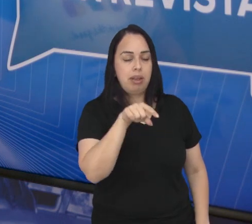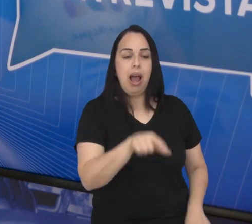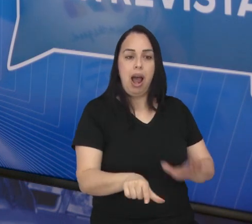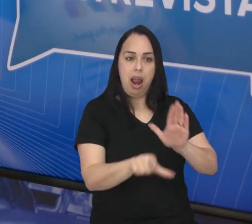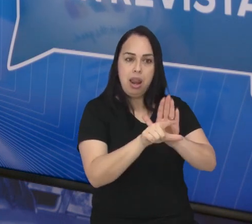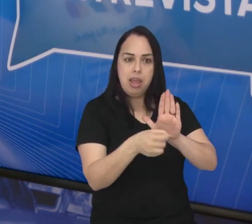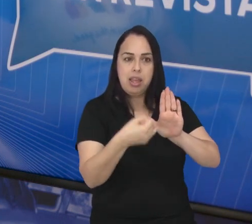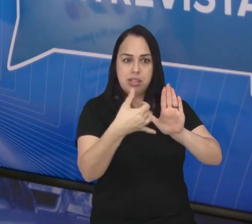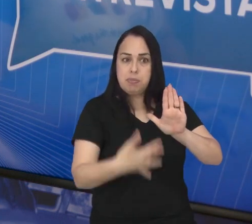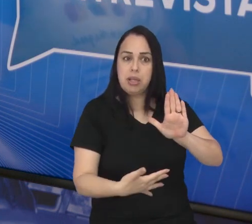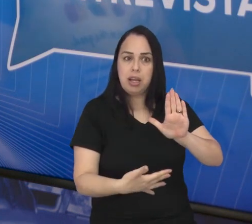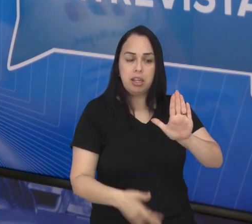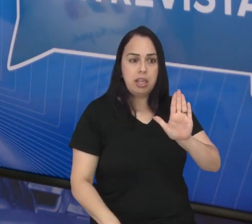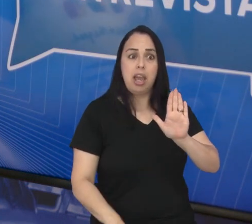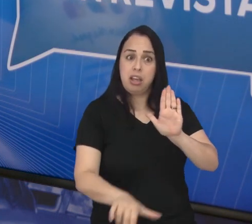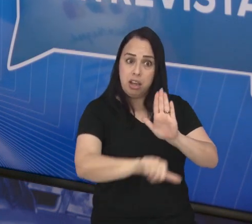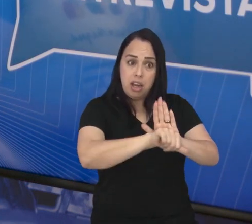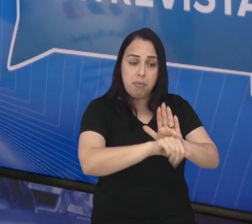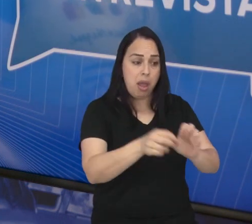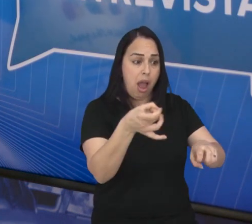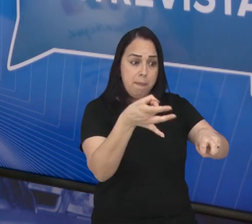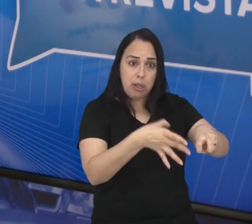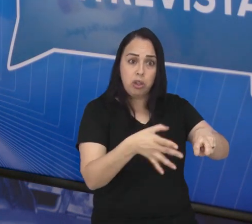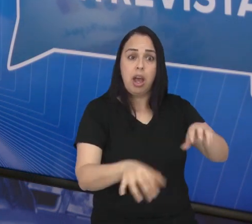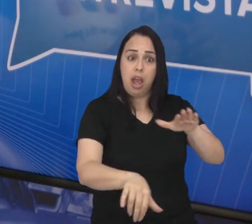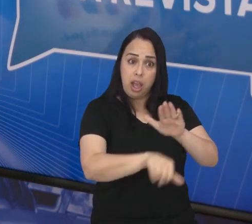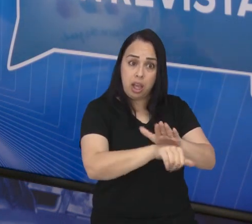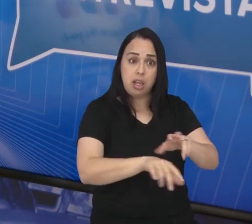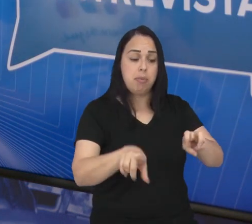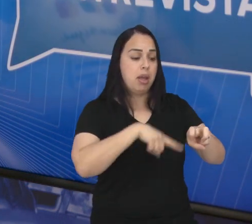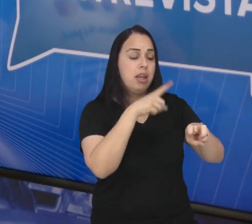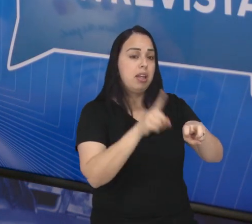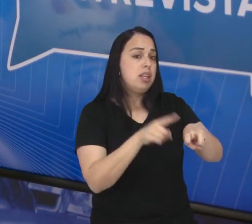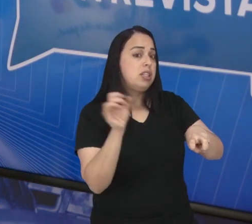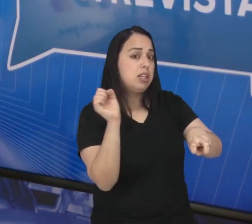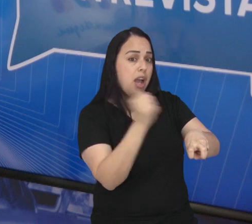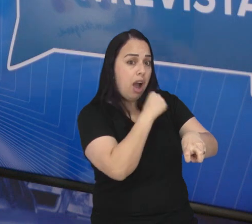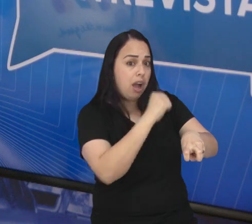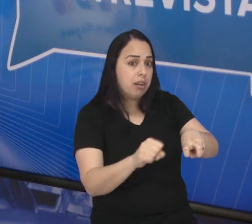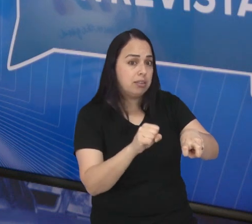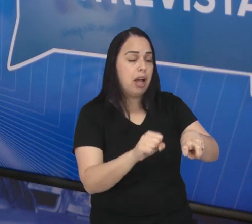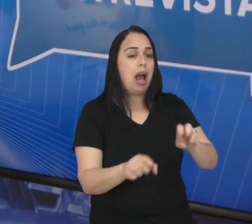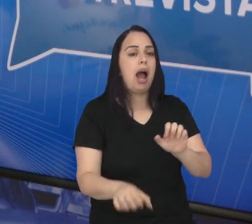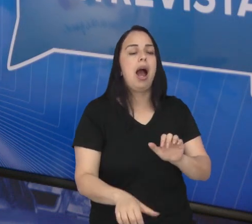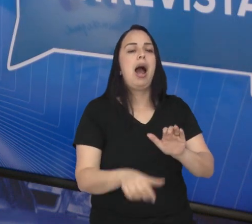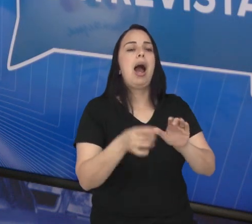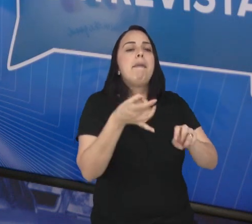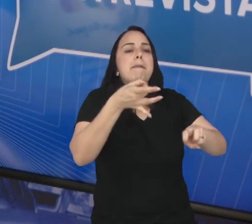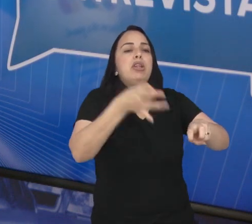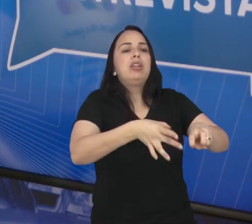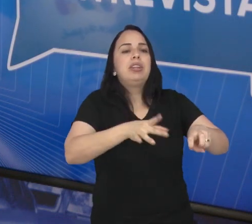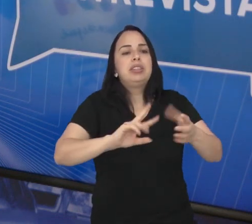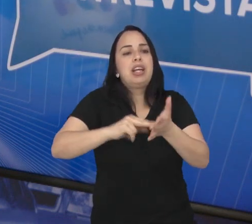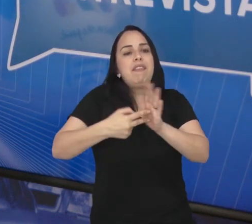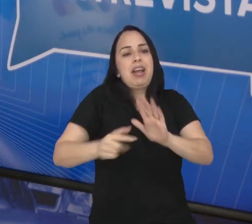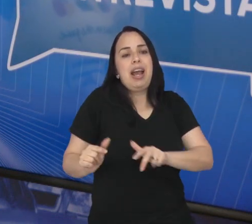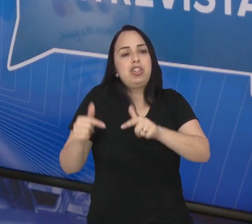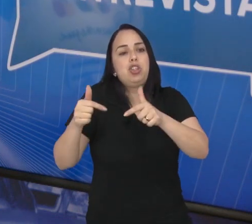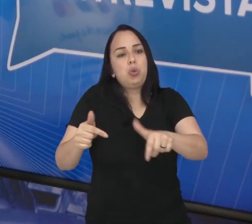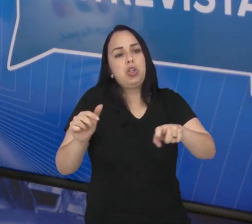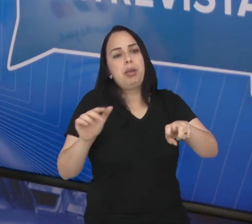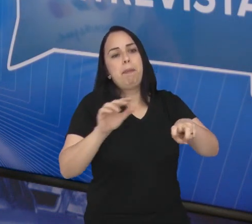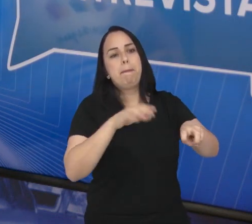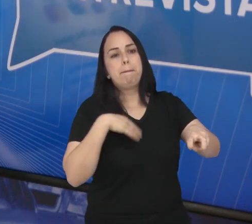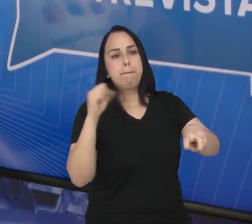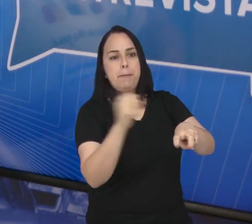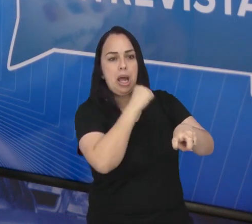prevê o crime de maus-tratos. E o abandono é uma atitude considerada como maus